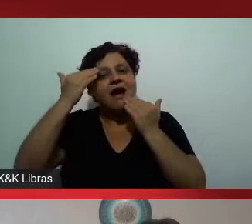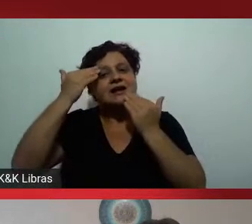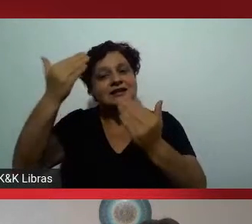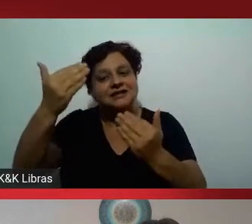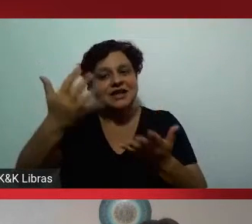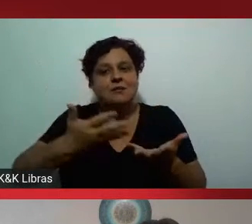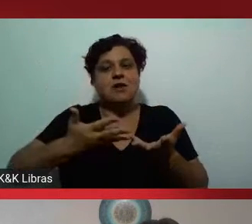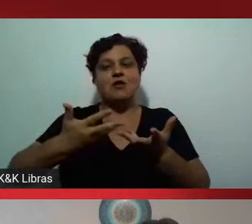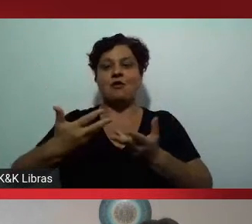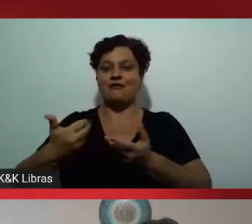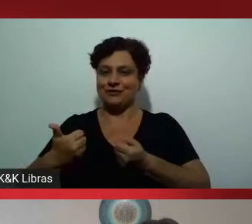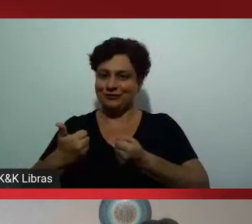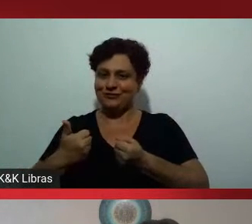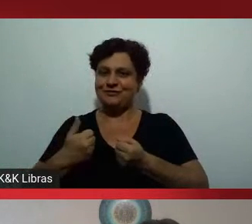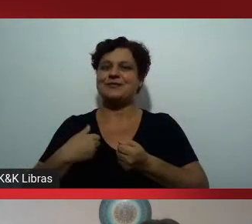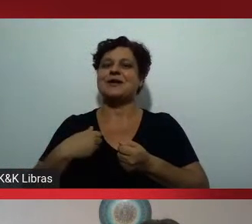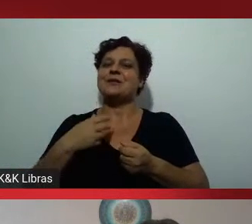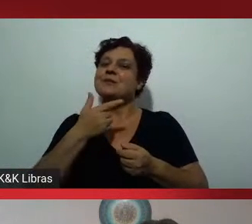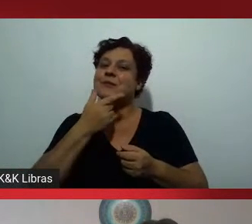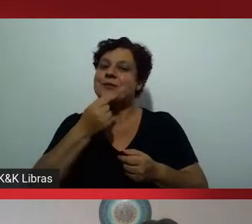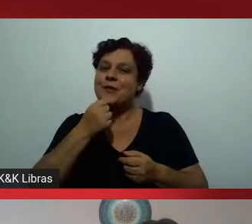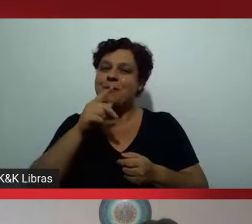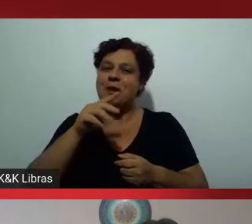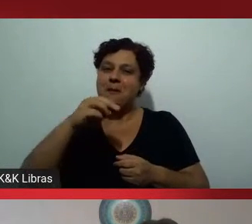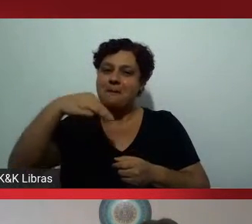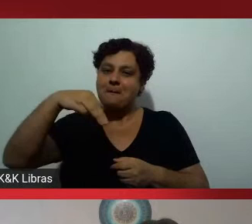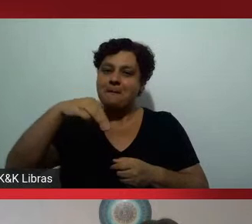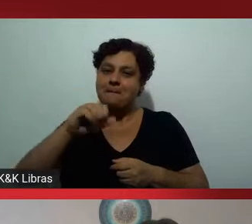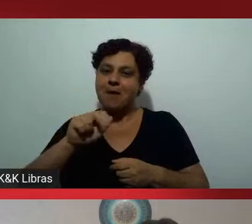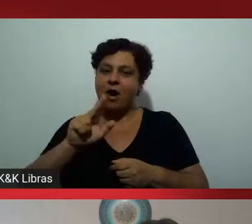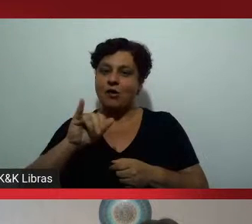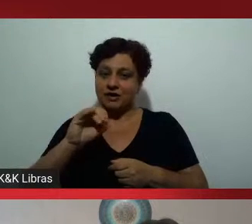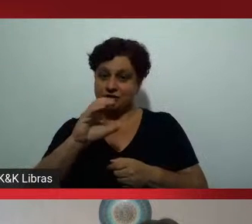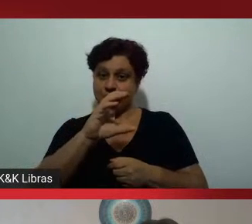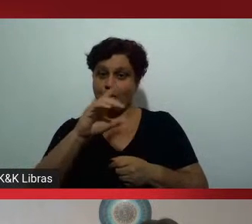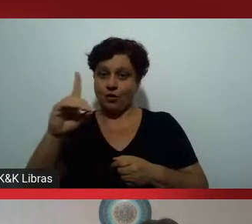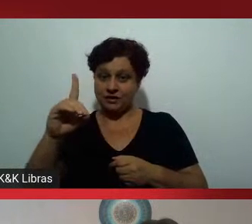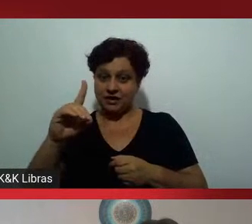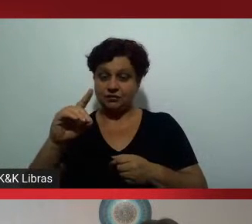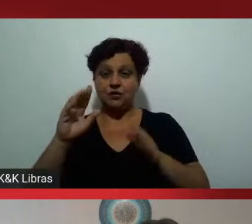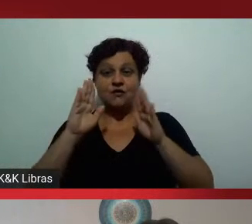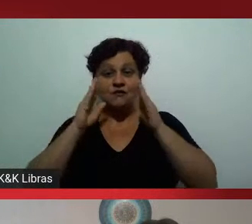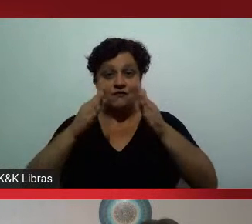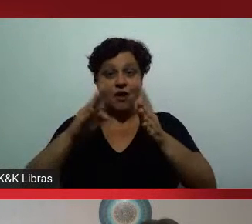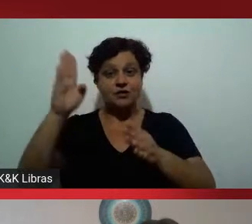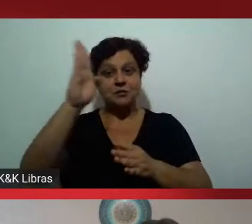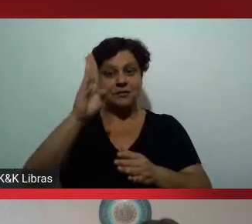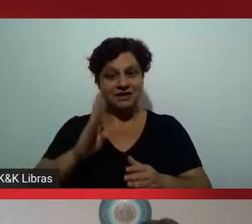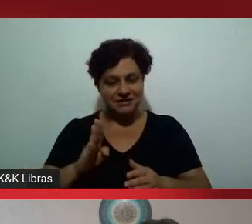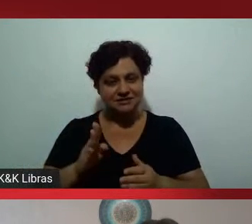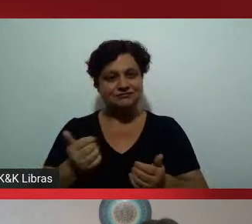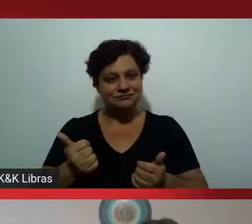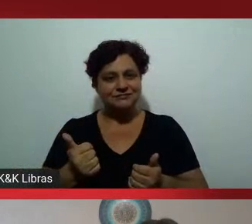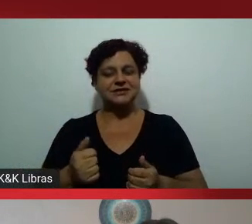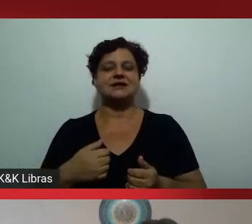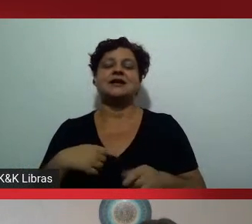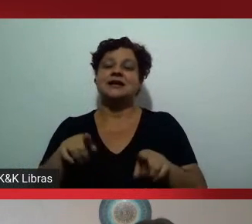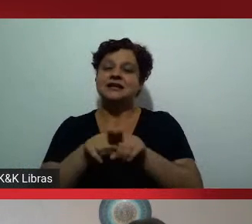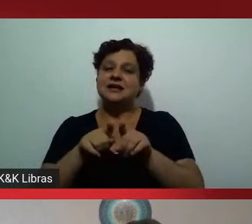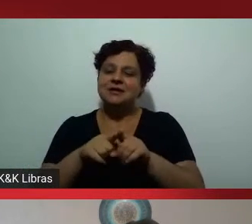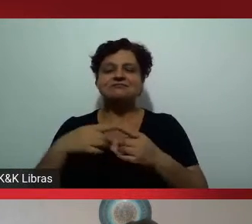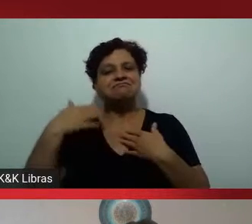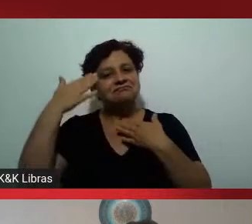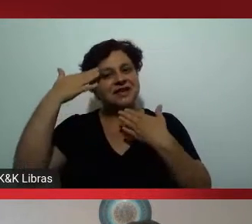pelo Maurício Pestana, que é o coordenador-geral do Fórum Brasil, diverso, para estar novamente aqui com vocês nessa